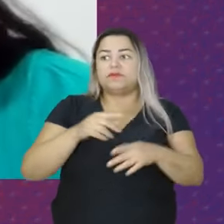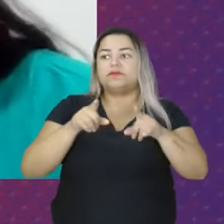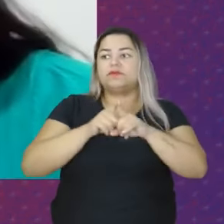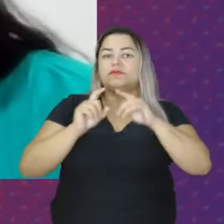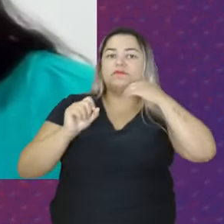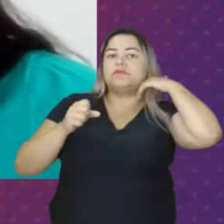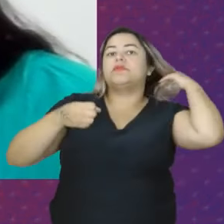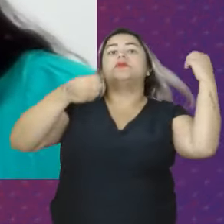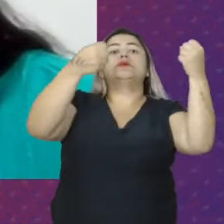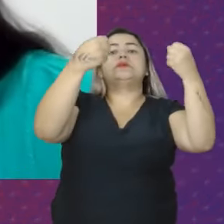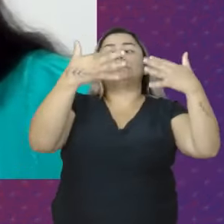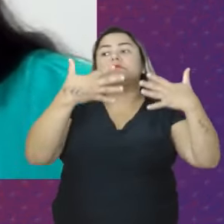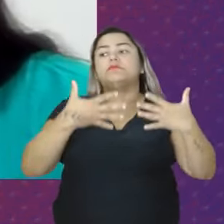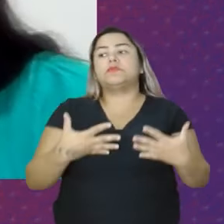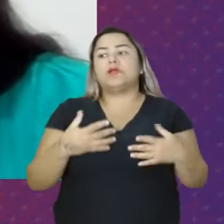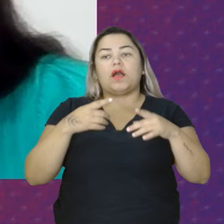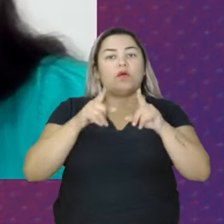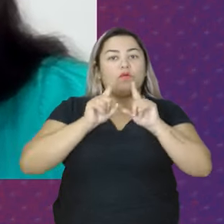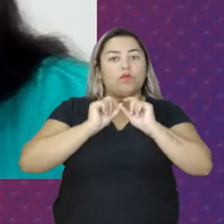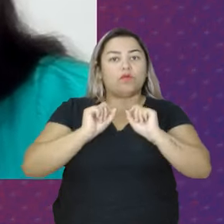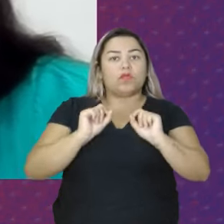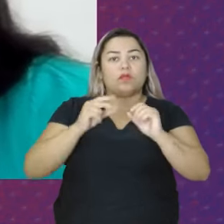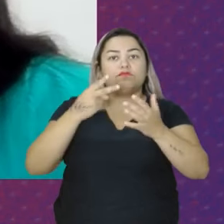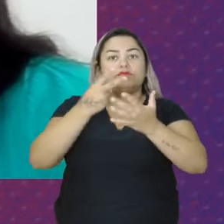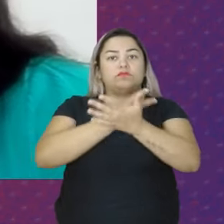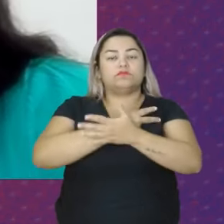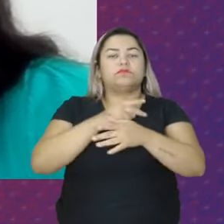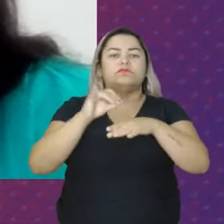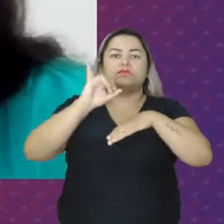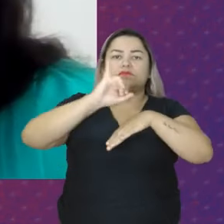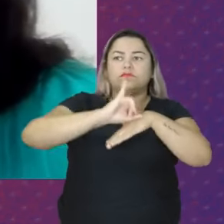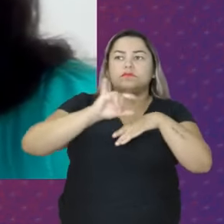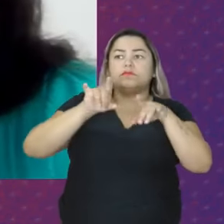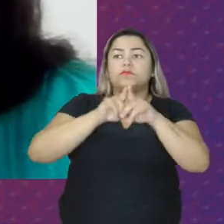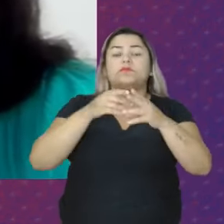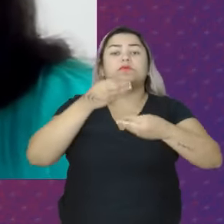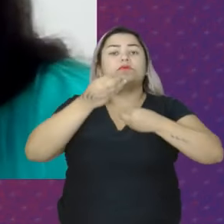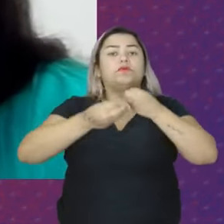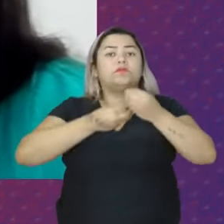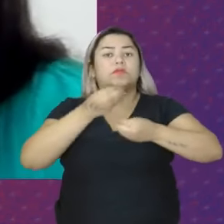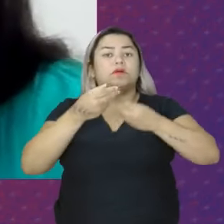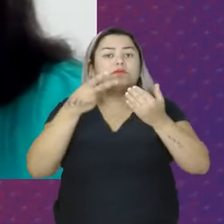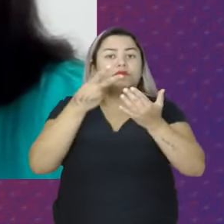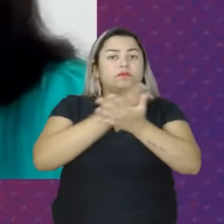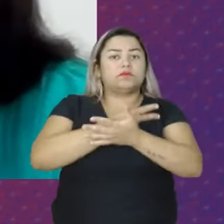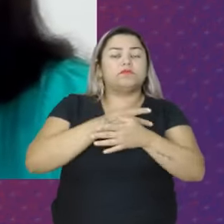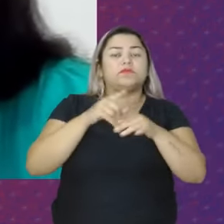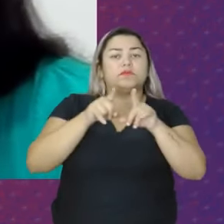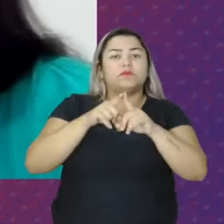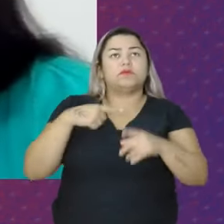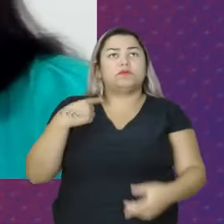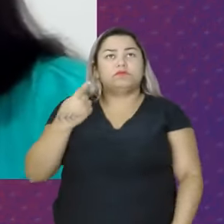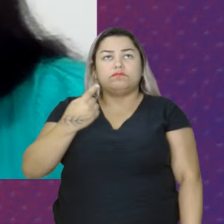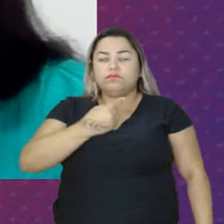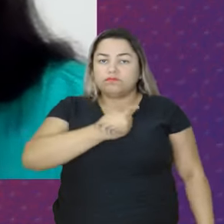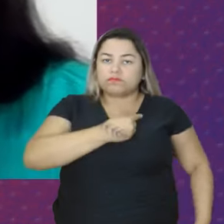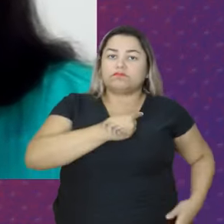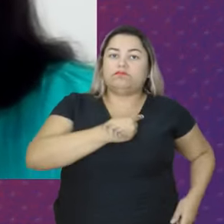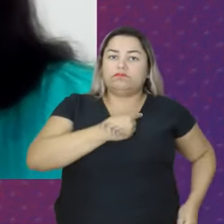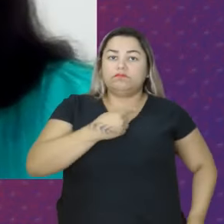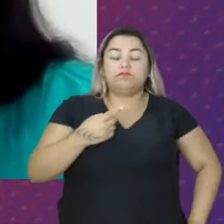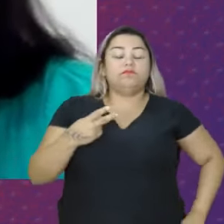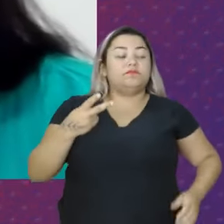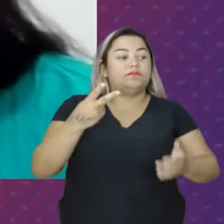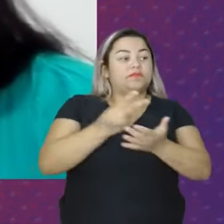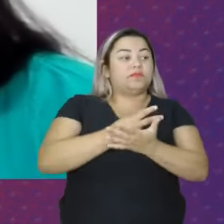colocar Explicar um pouquinho Hoje Como funciona a Central Quando foi que ela surgiu Os momentos que nós passamos E essa